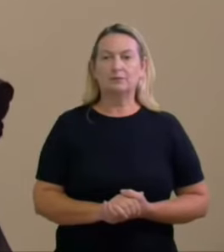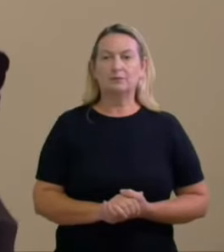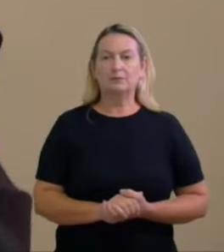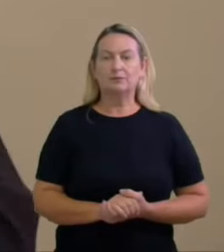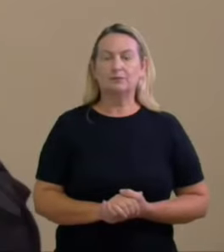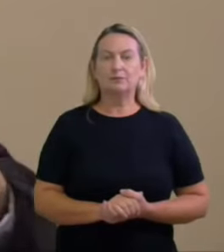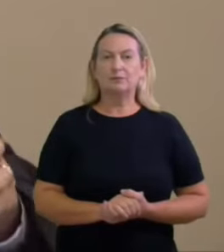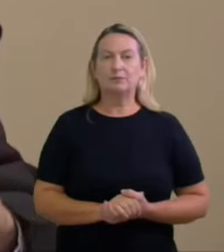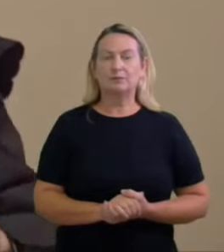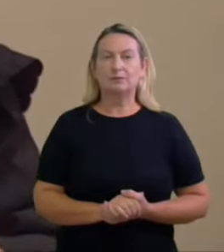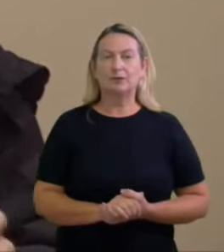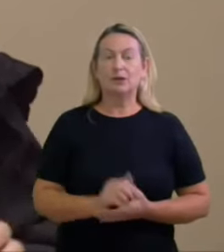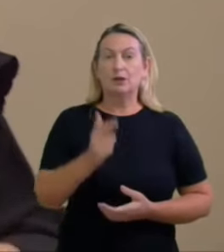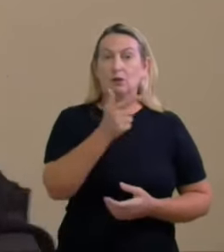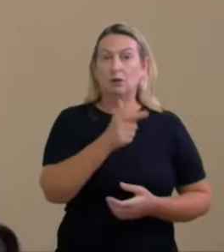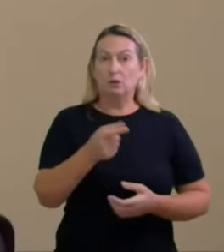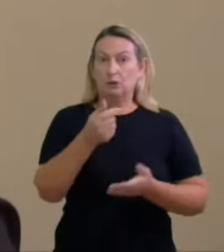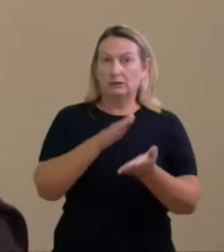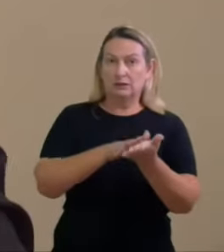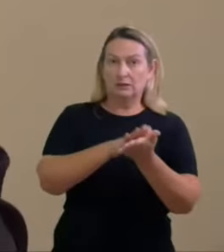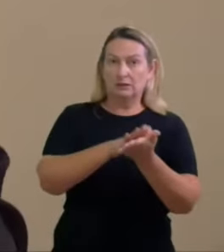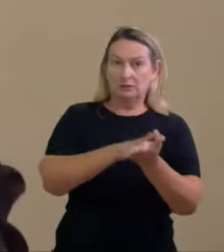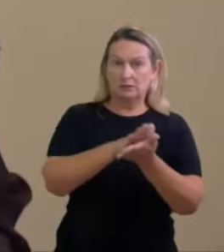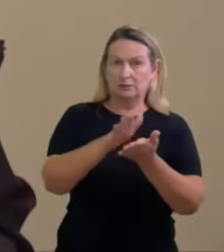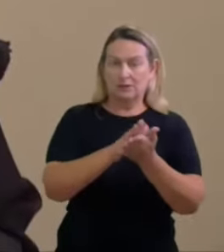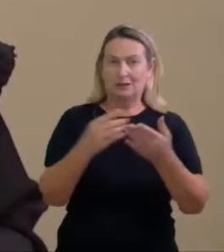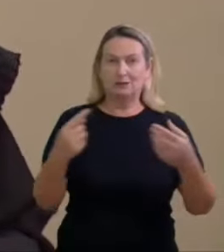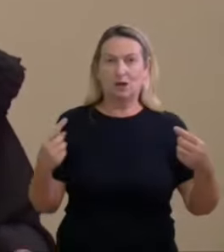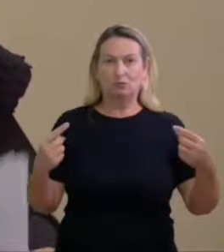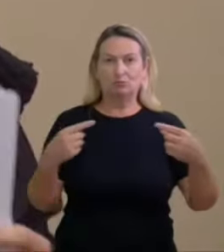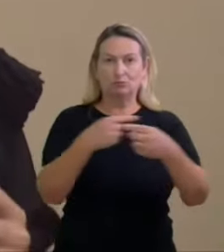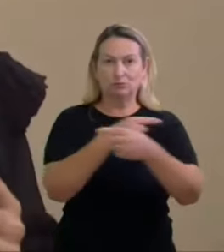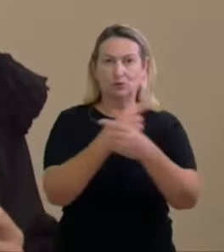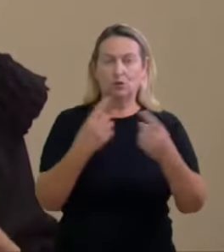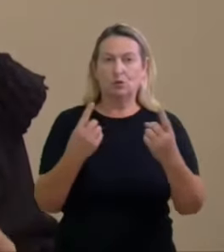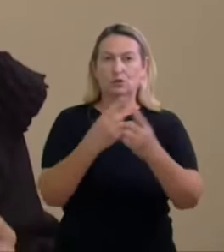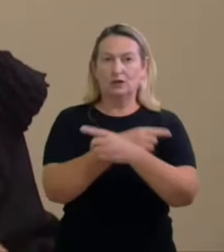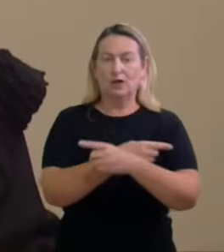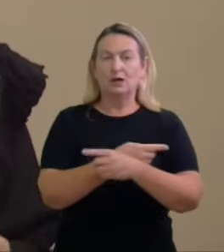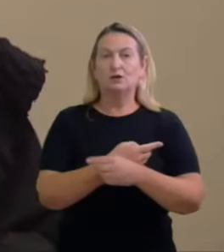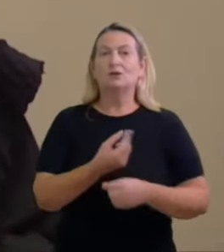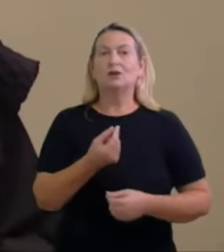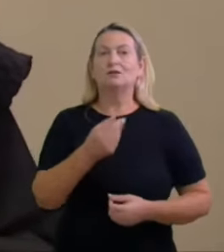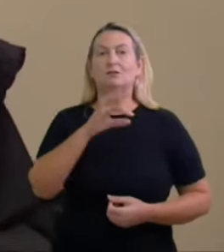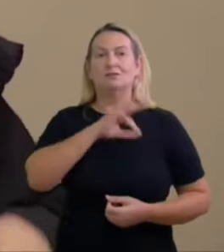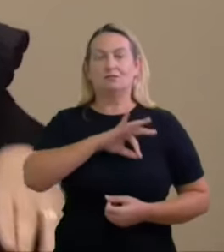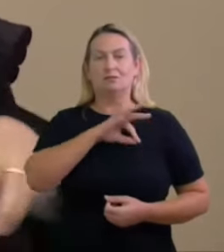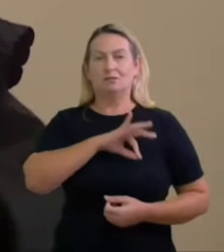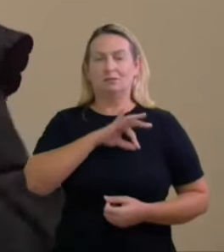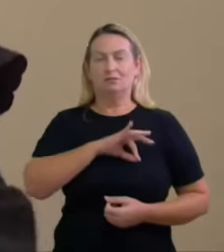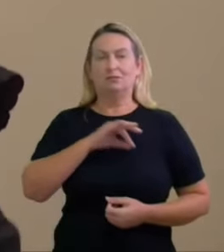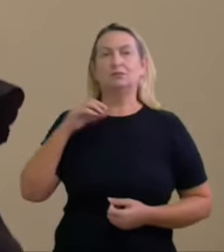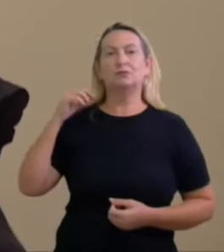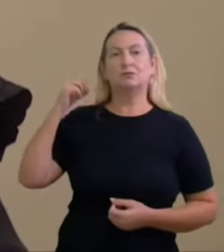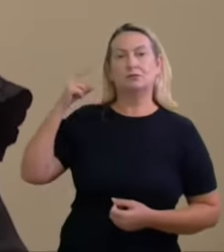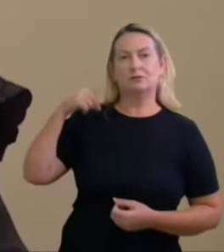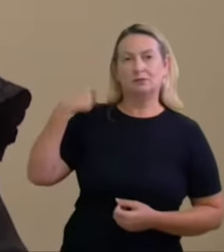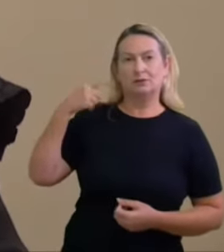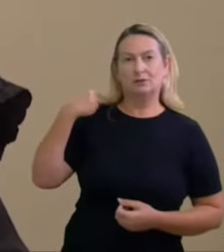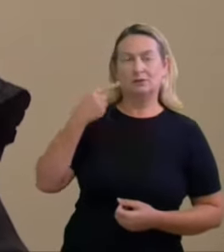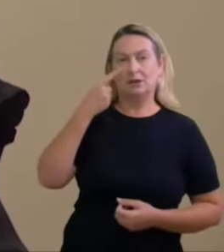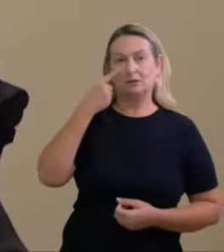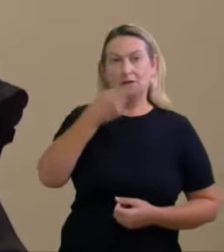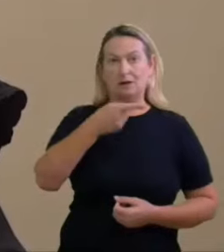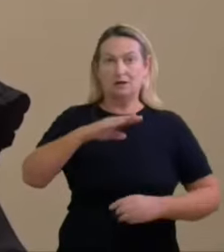outra despesa controversa são os honorários advocatícios também nessa situação aqui